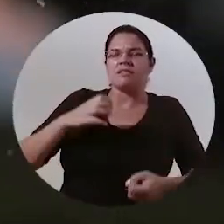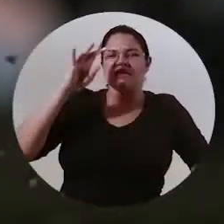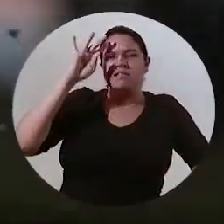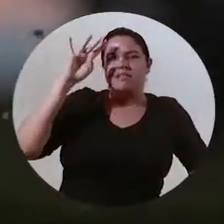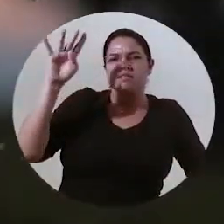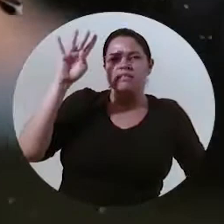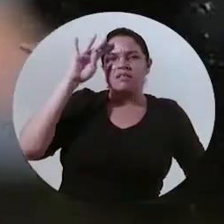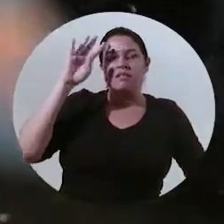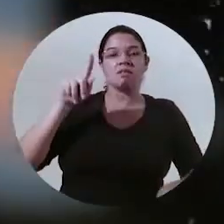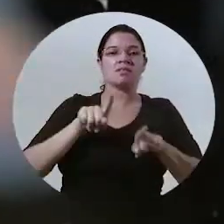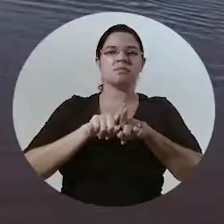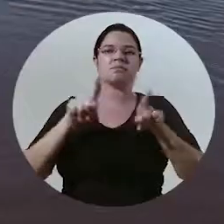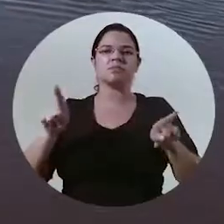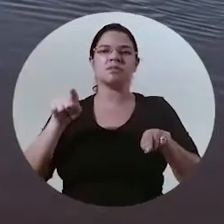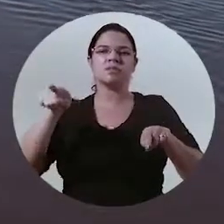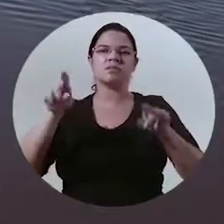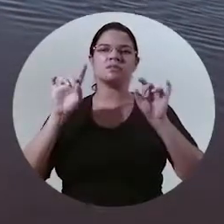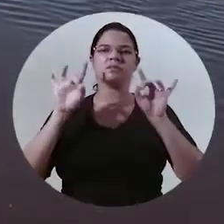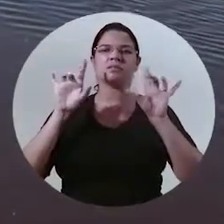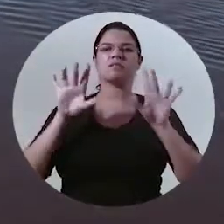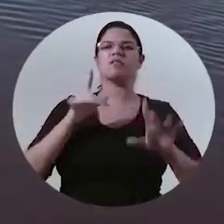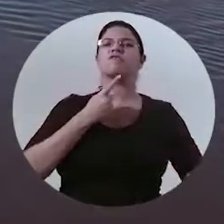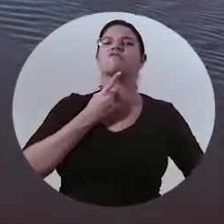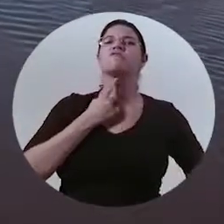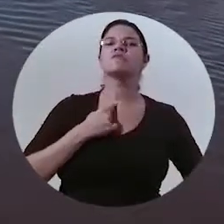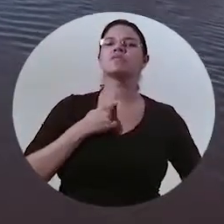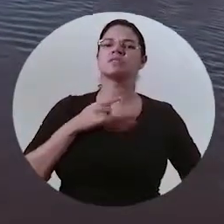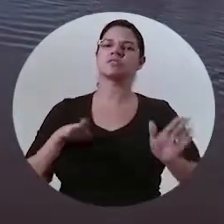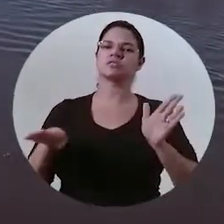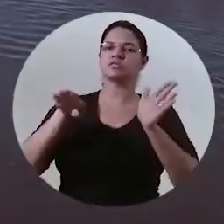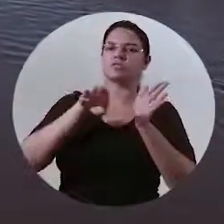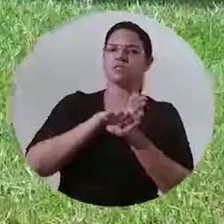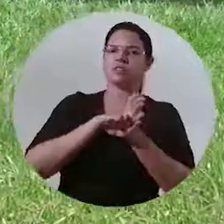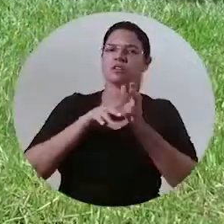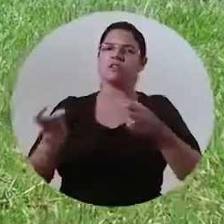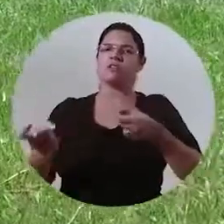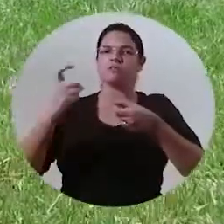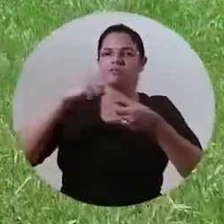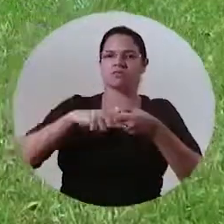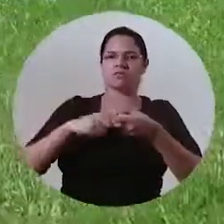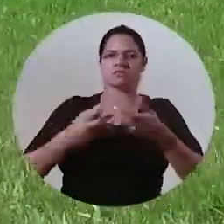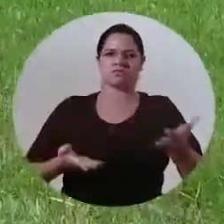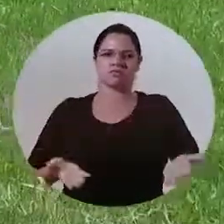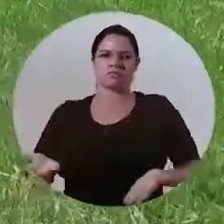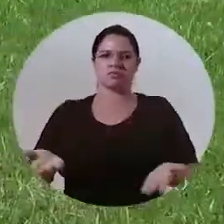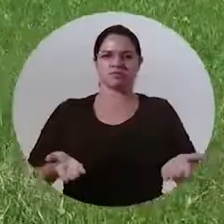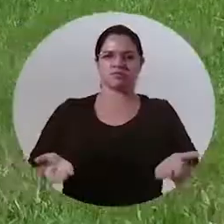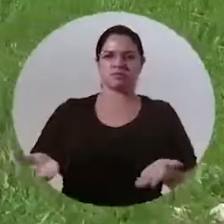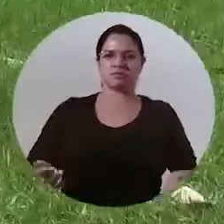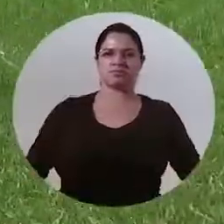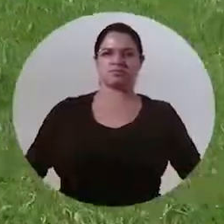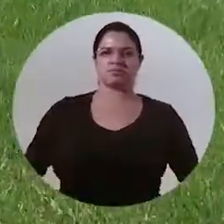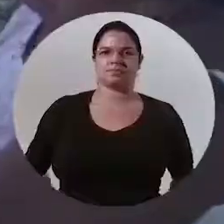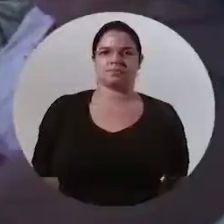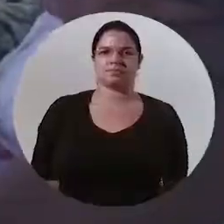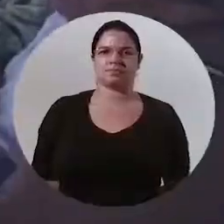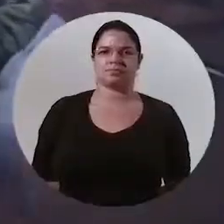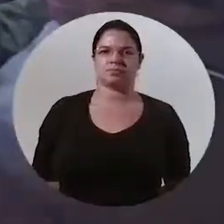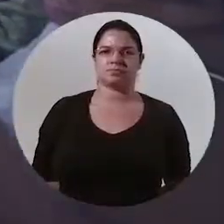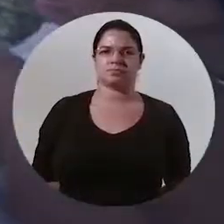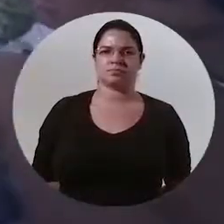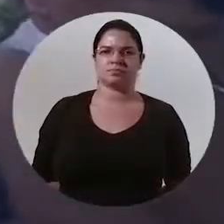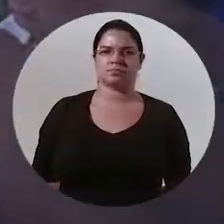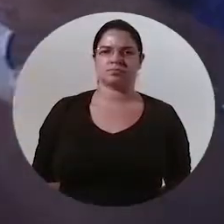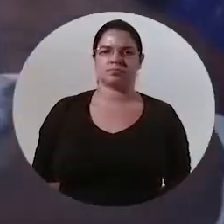embala não só o pensamento mas principalmente a vontade de chegar e voltar a servir Isso